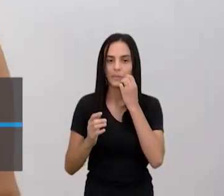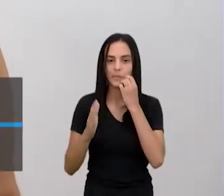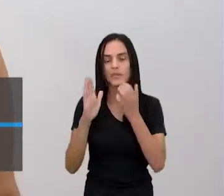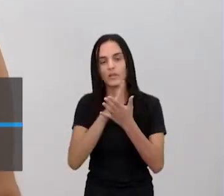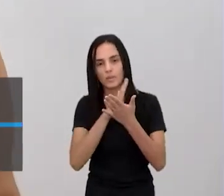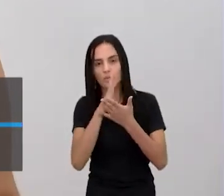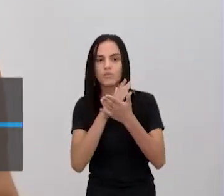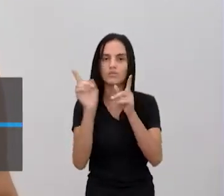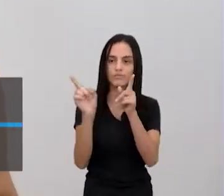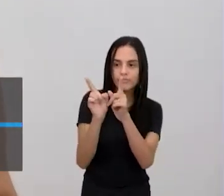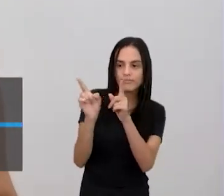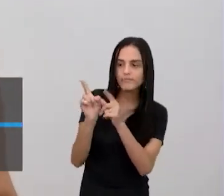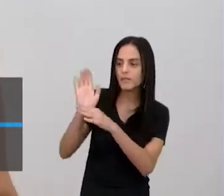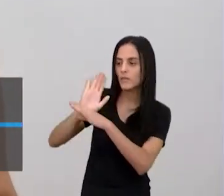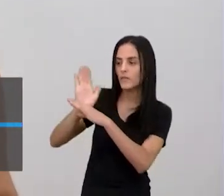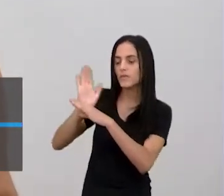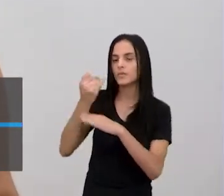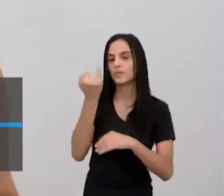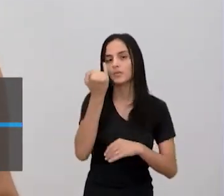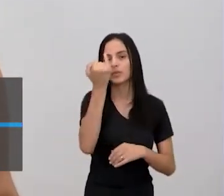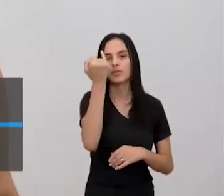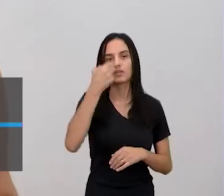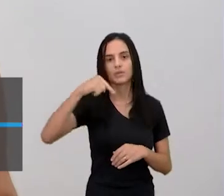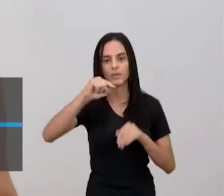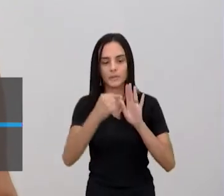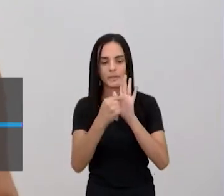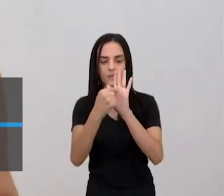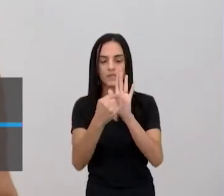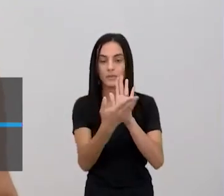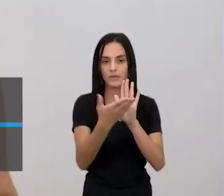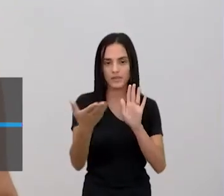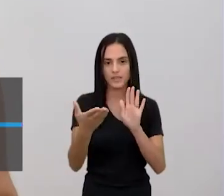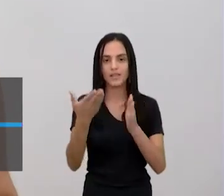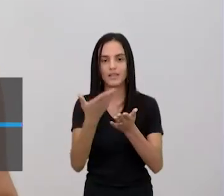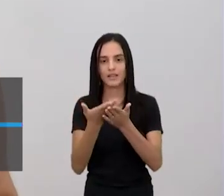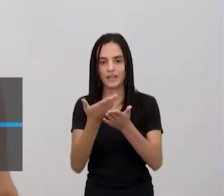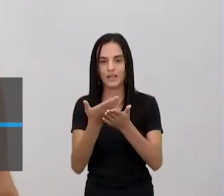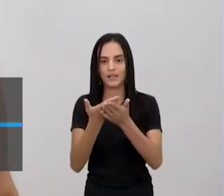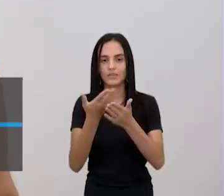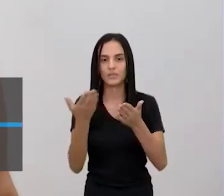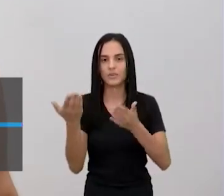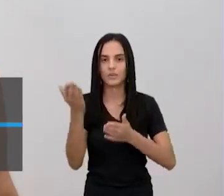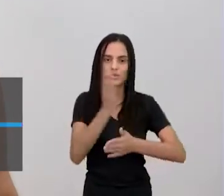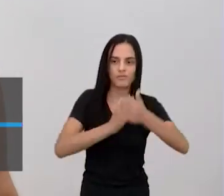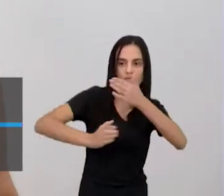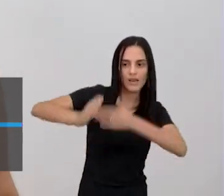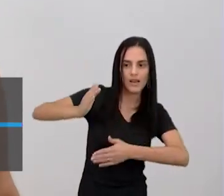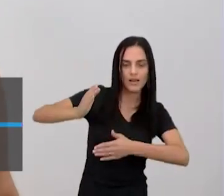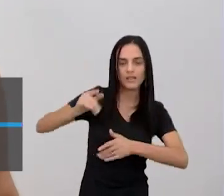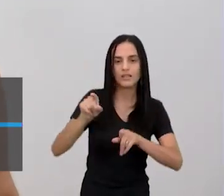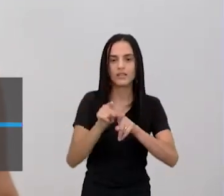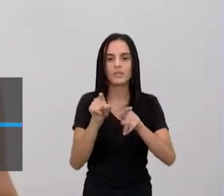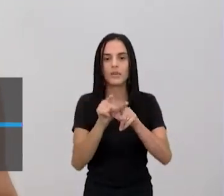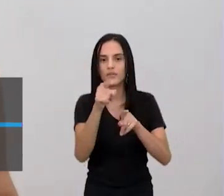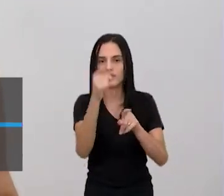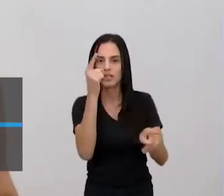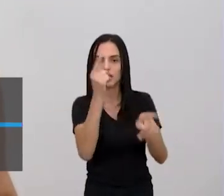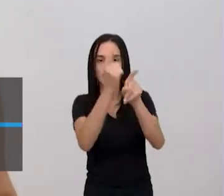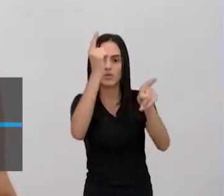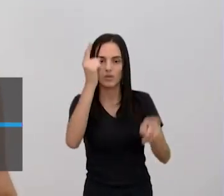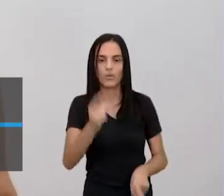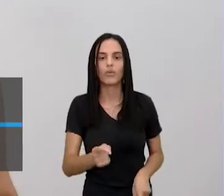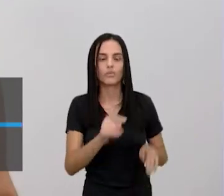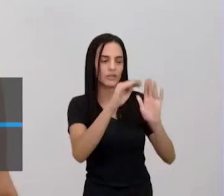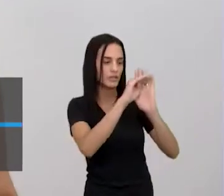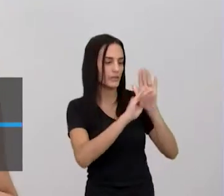trechos importantes que nós trouxemos pra vocês da aula sobre o Karatê, mas você encontra ela na íntegra